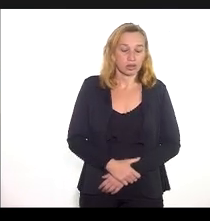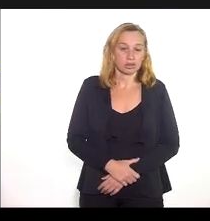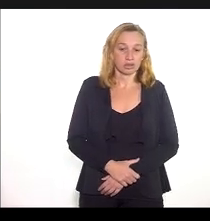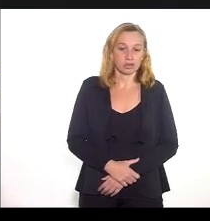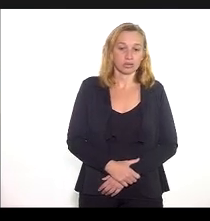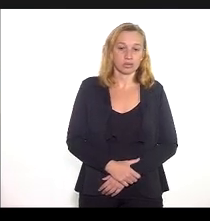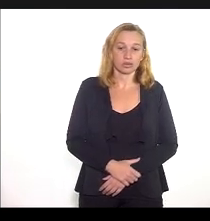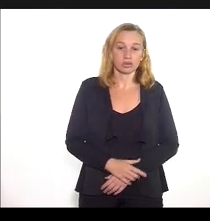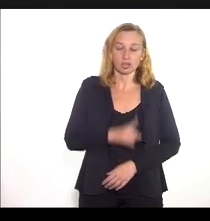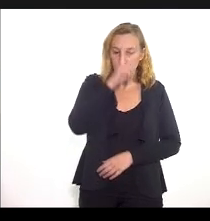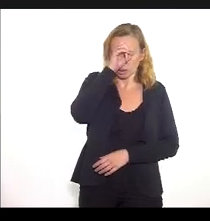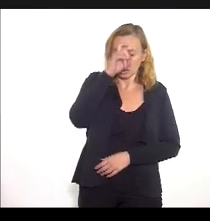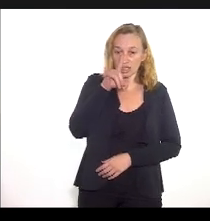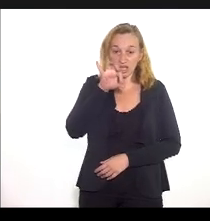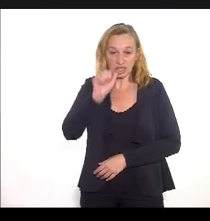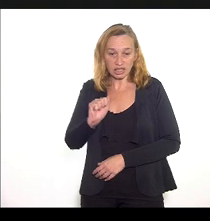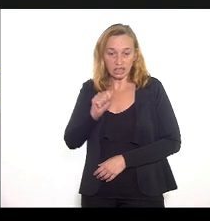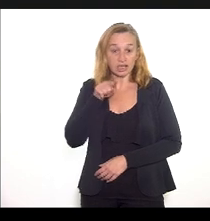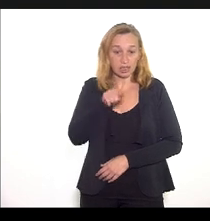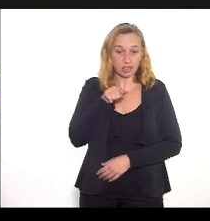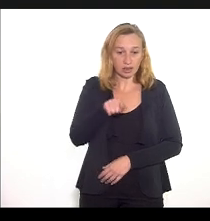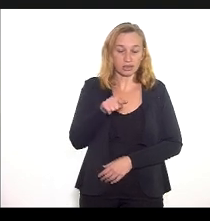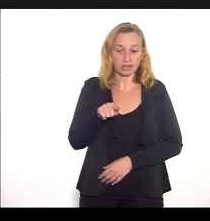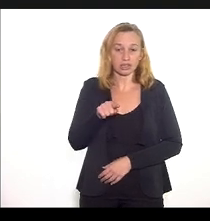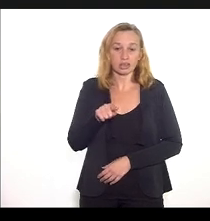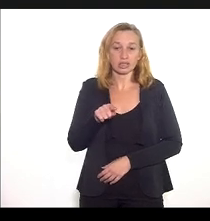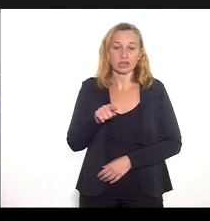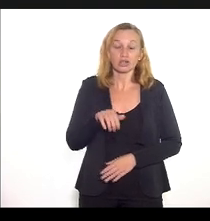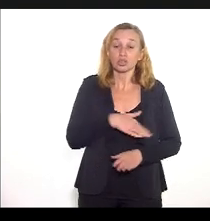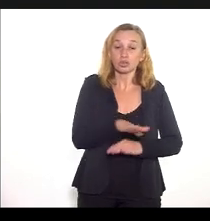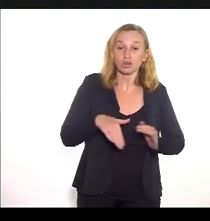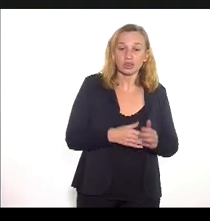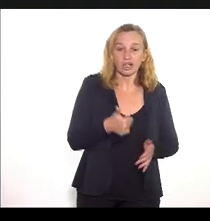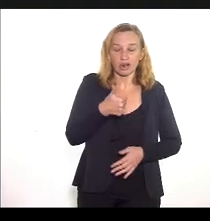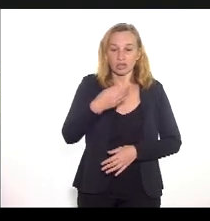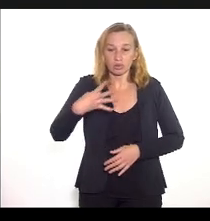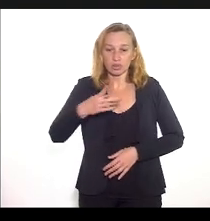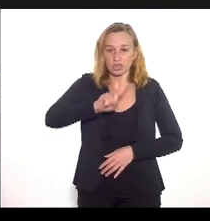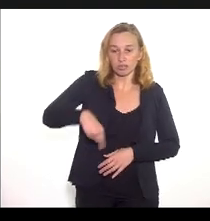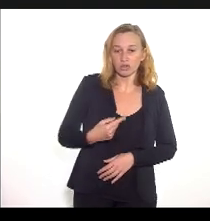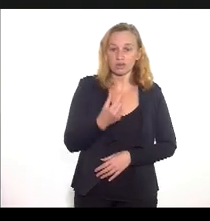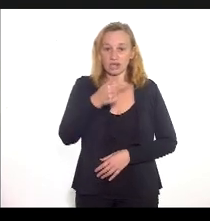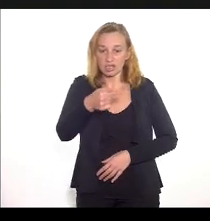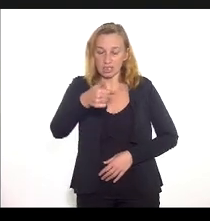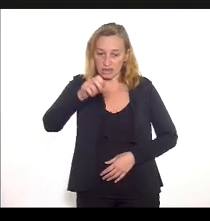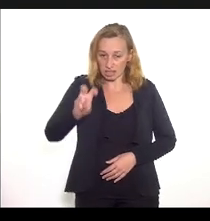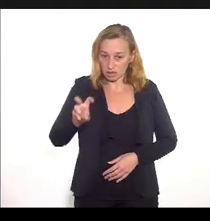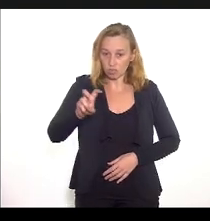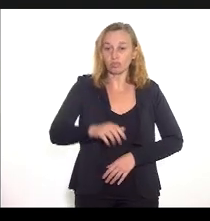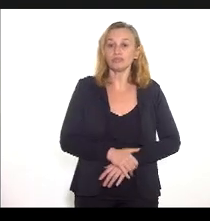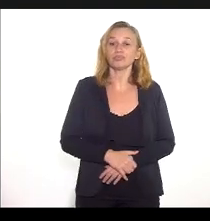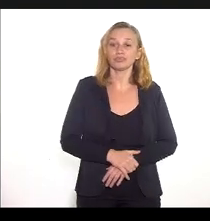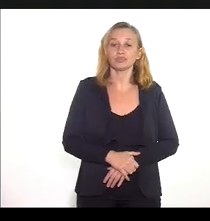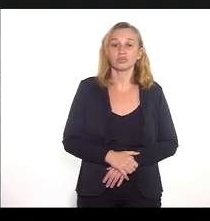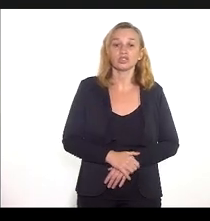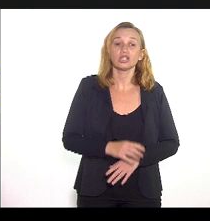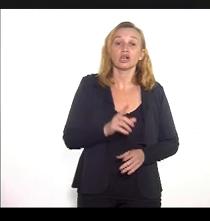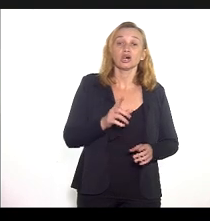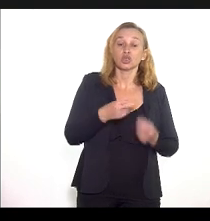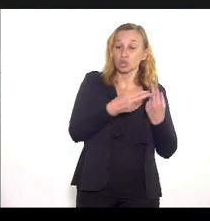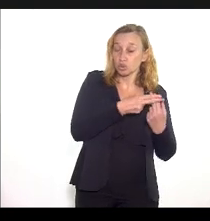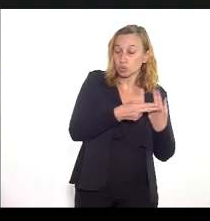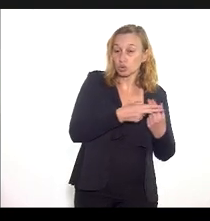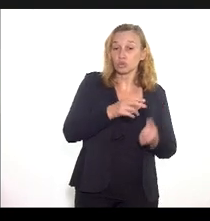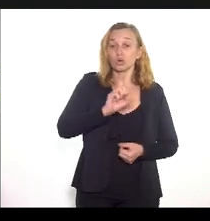Internação clínica aqui leitos totais 14,705 leitos SUS